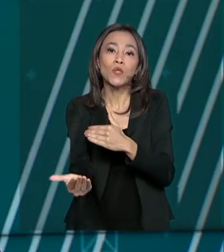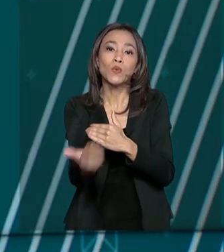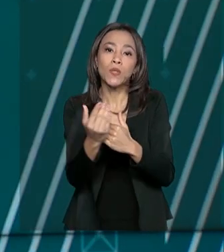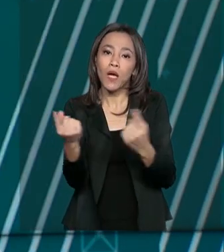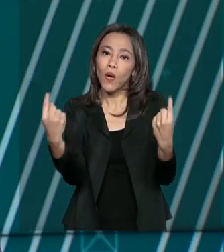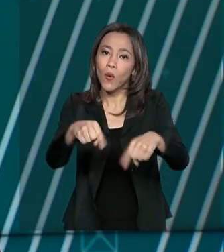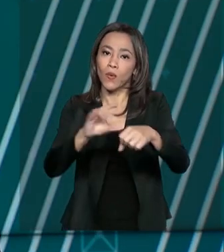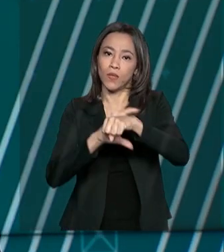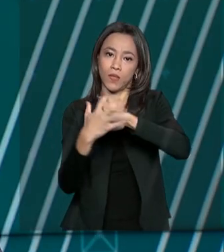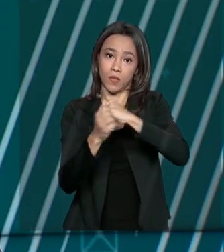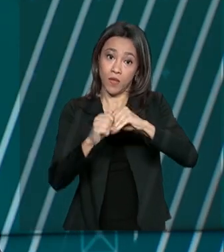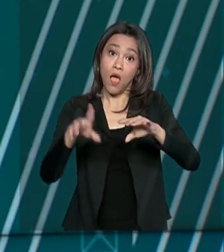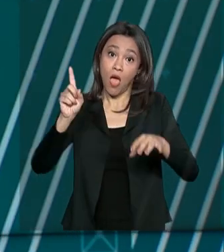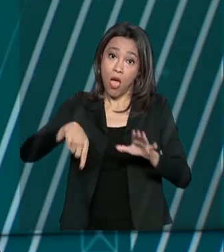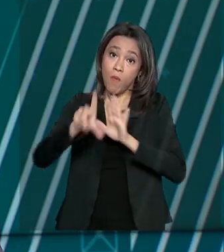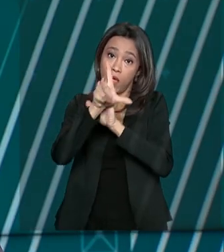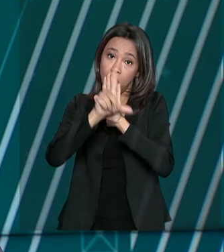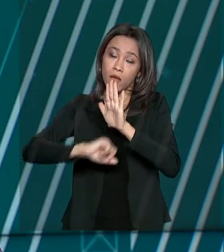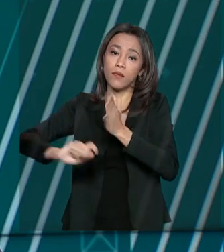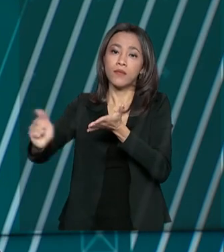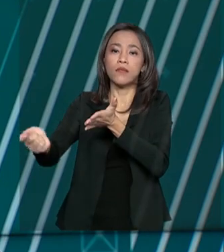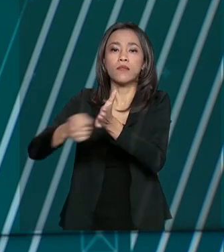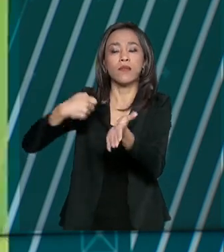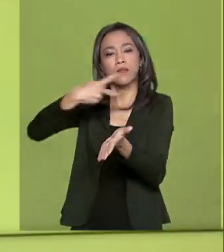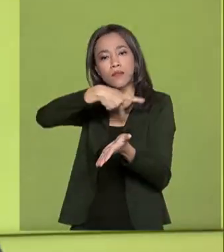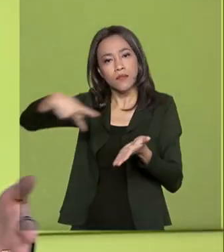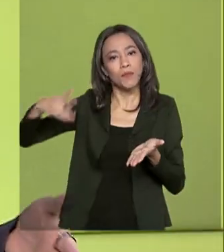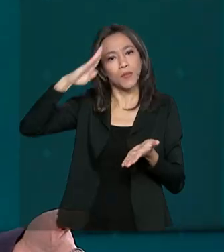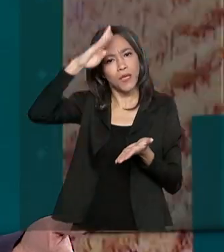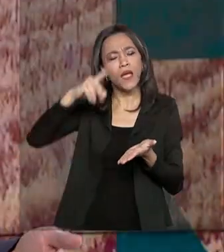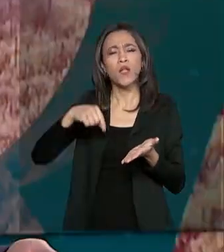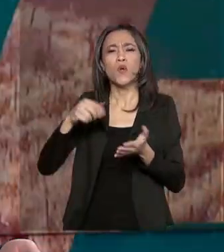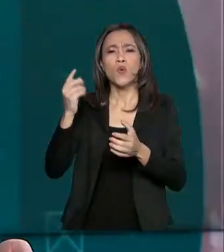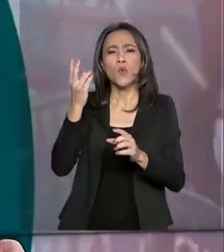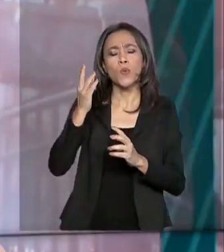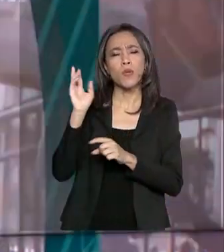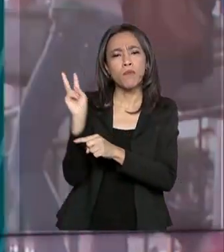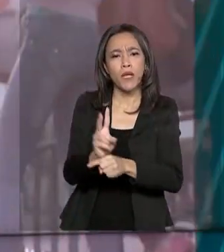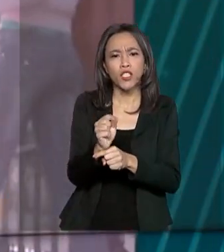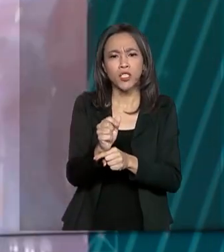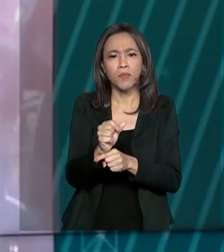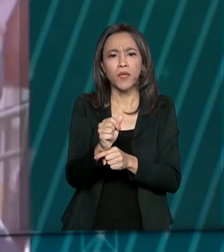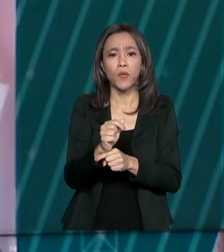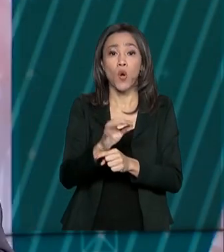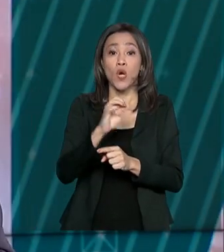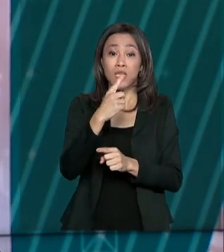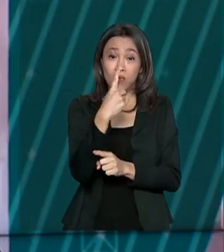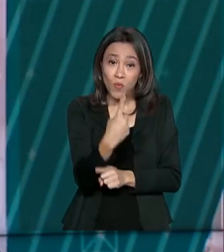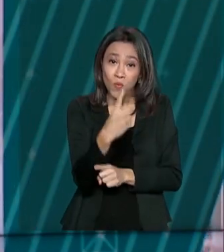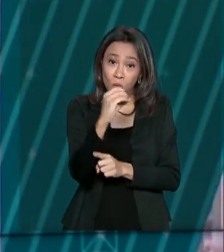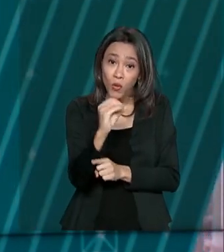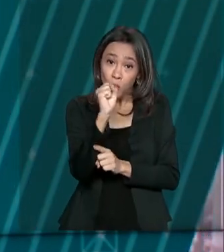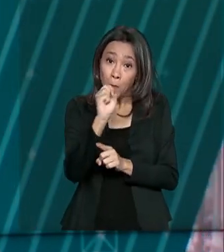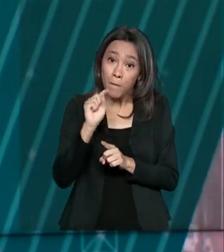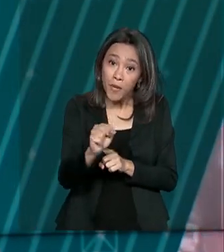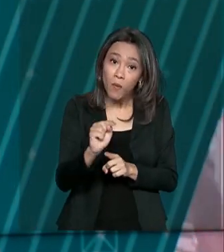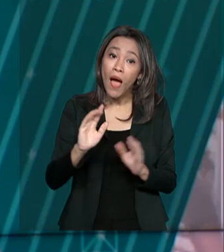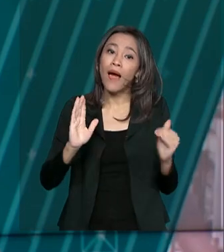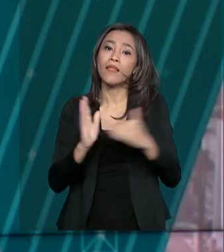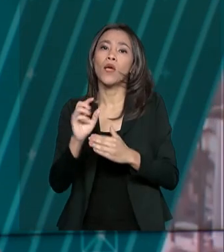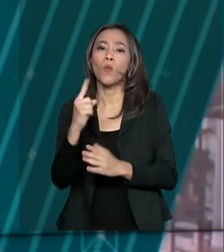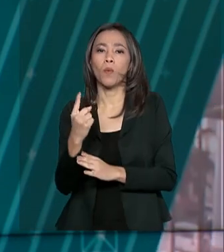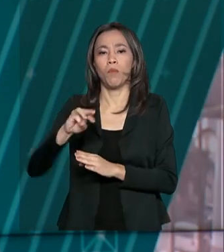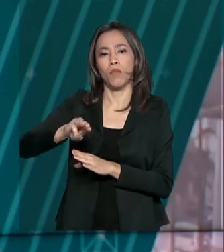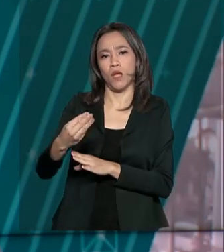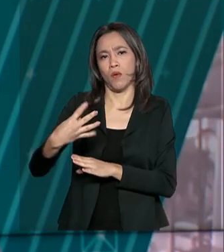lei sancionada pelo presidente Jair Bolsonaro permite financiamentos que variam de 108 mil a 1 milhão e 400 mil reais com